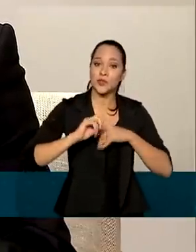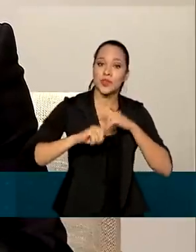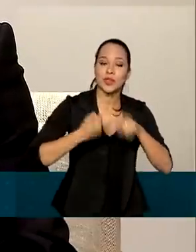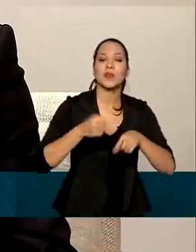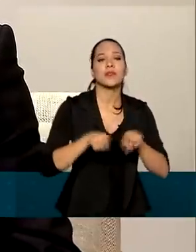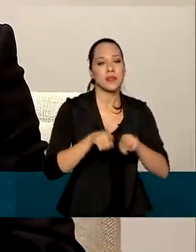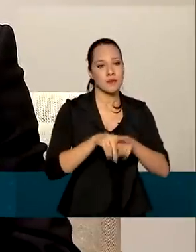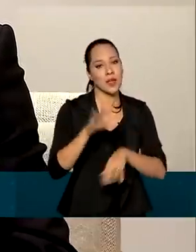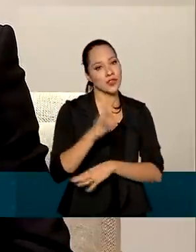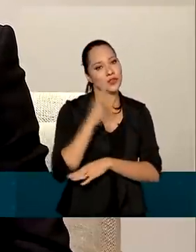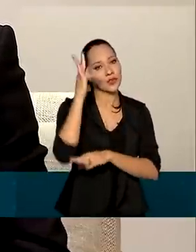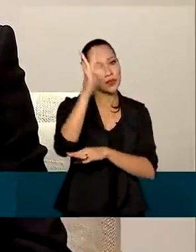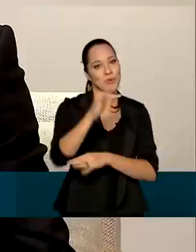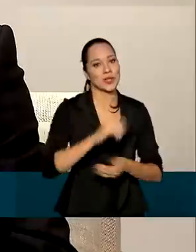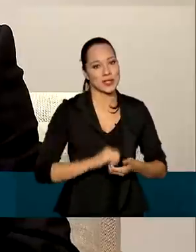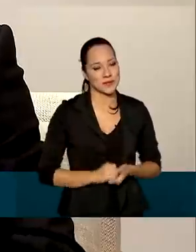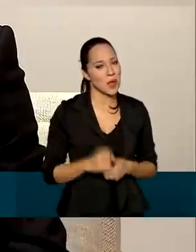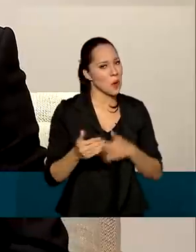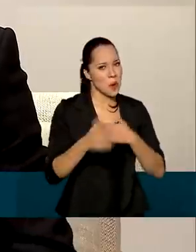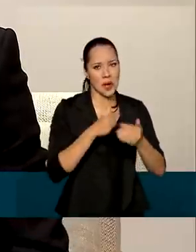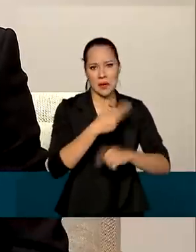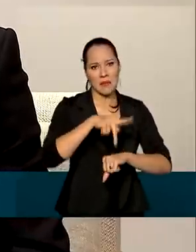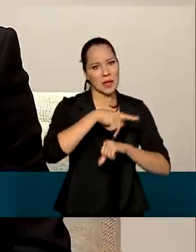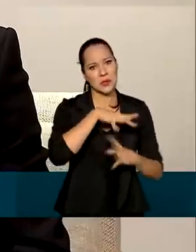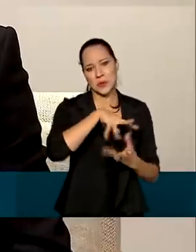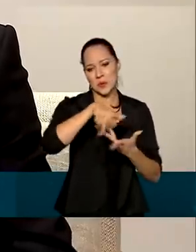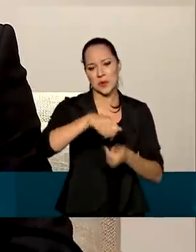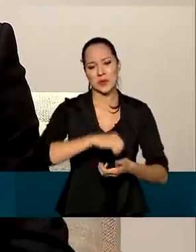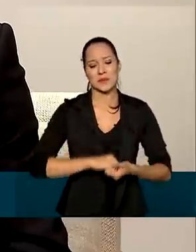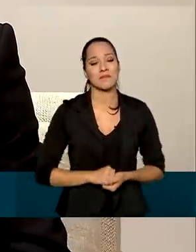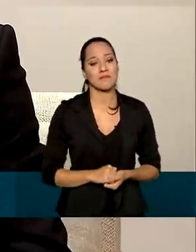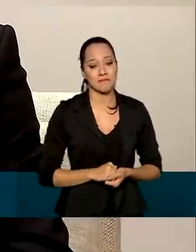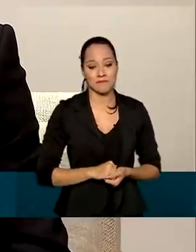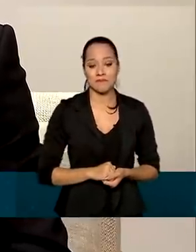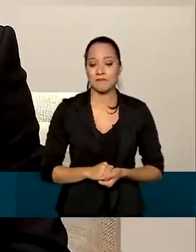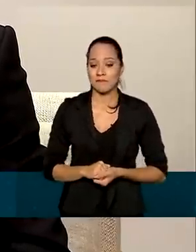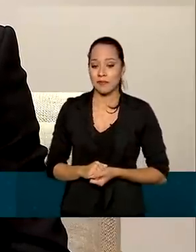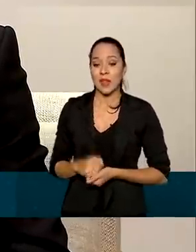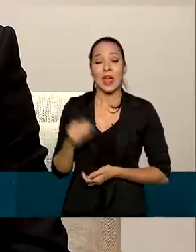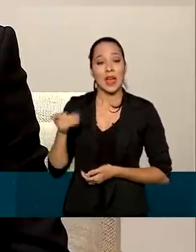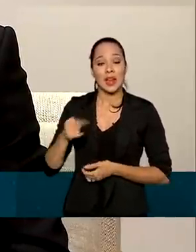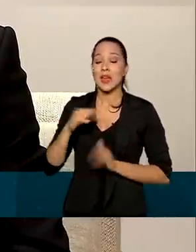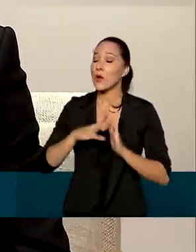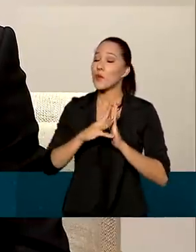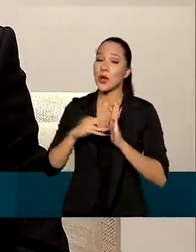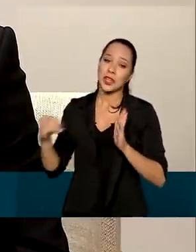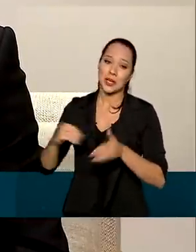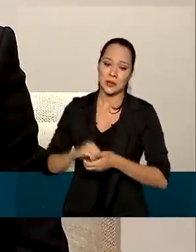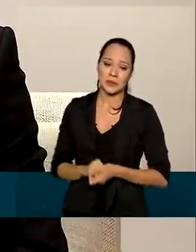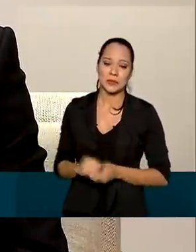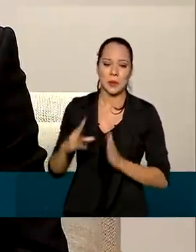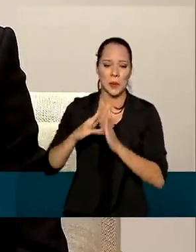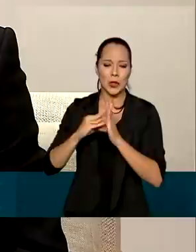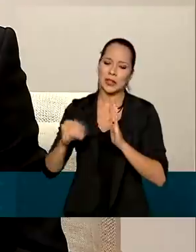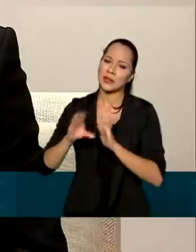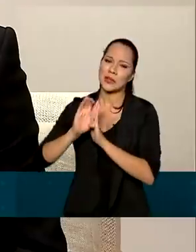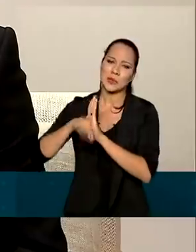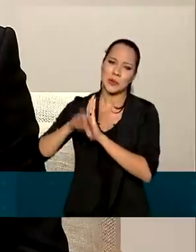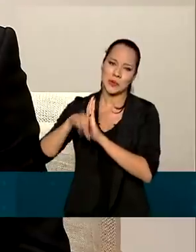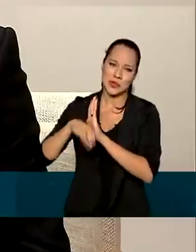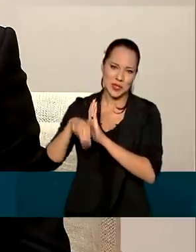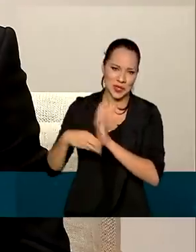como as futuras gerações de qualquer país do mundo. Itaipu é um exemplo desse conceito